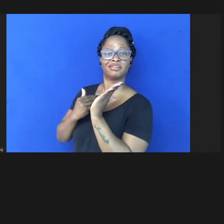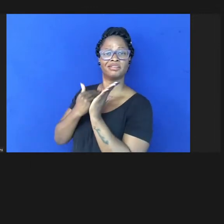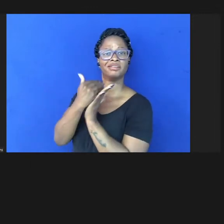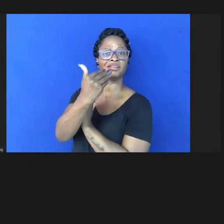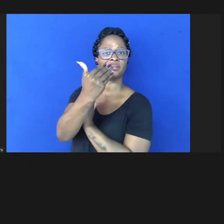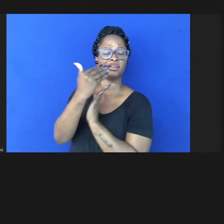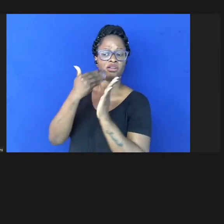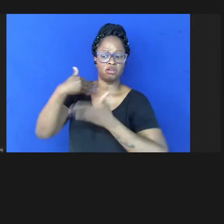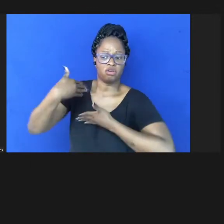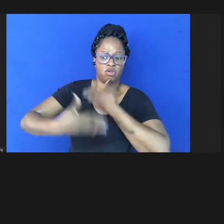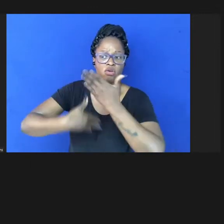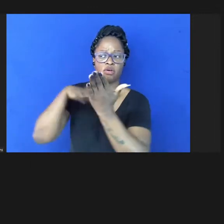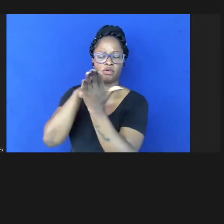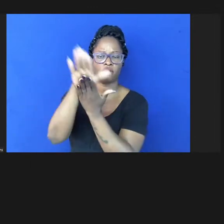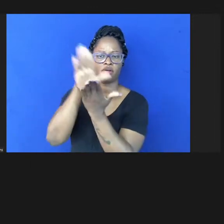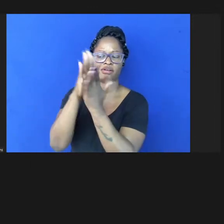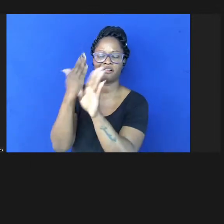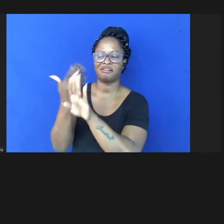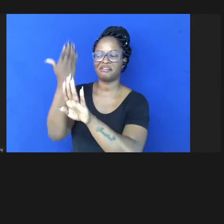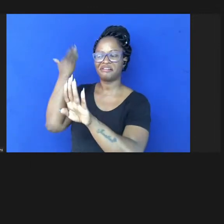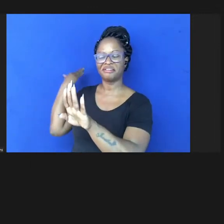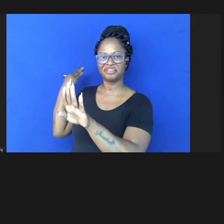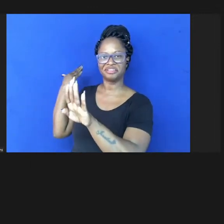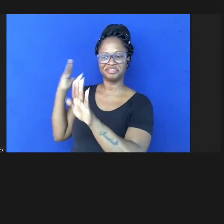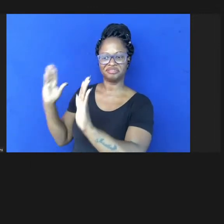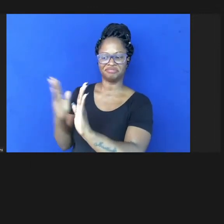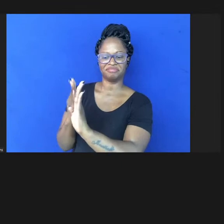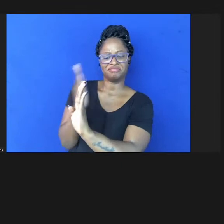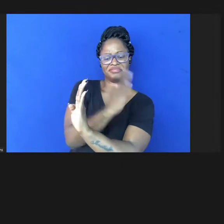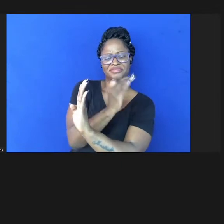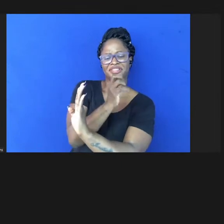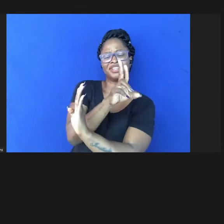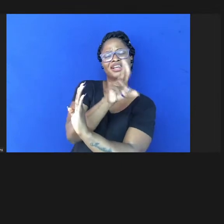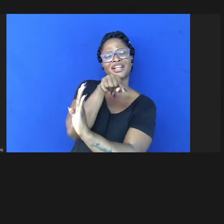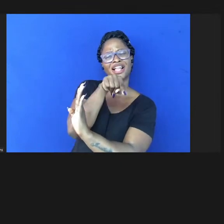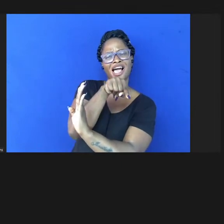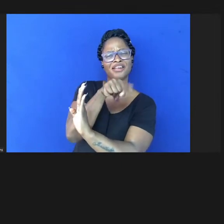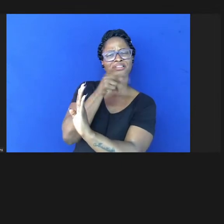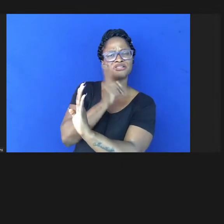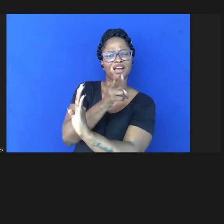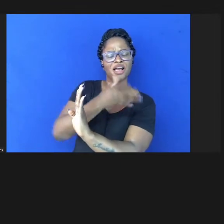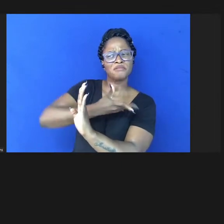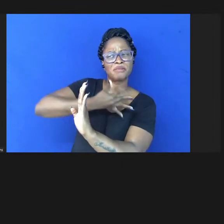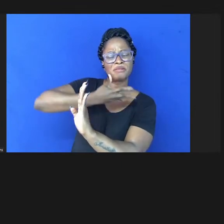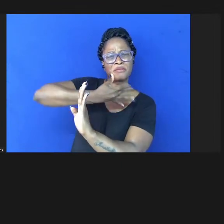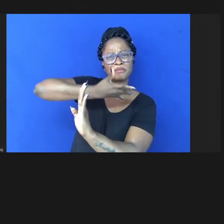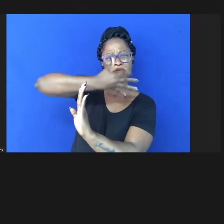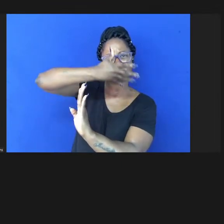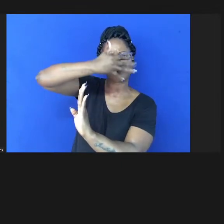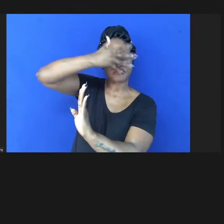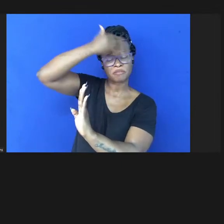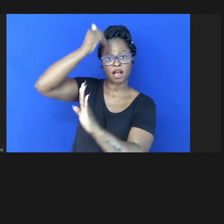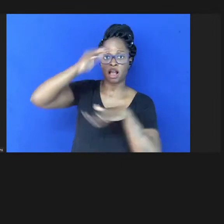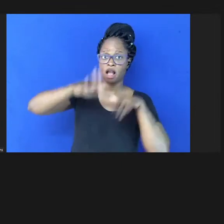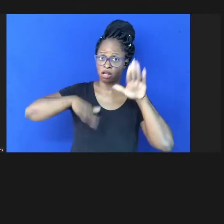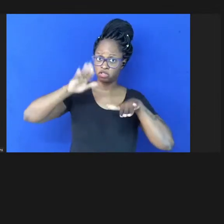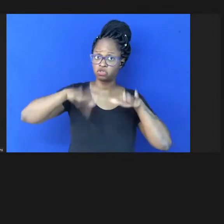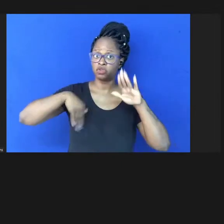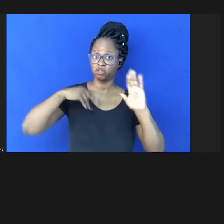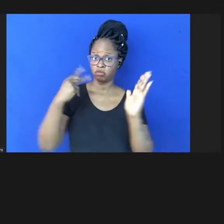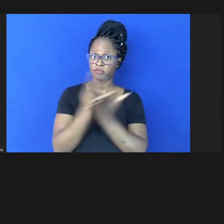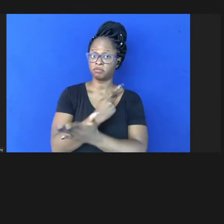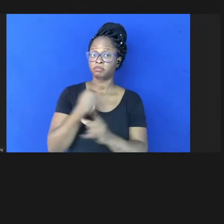processo de publicação o que claramente com frequência é acelerado em muitos casos é